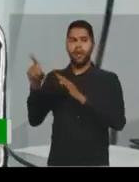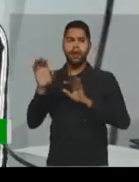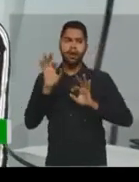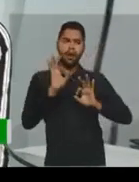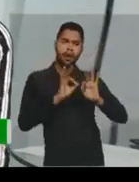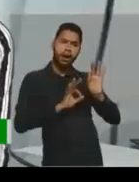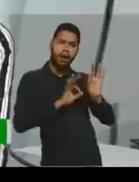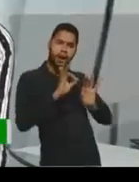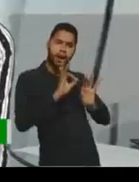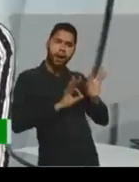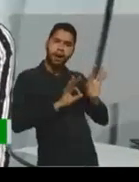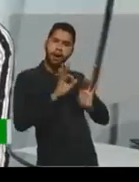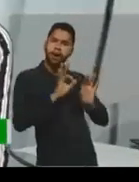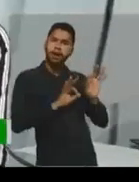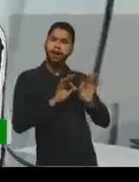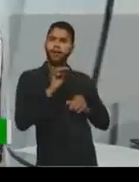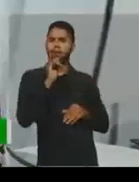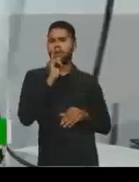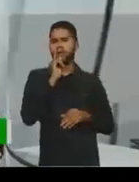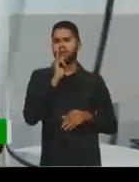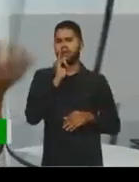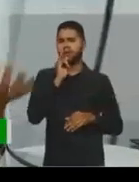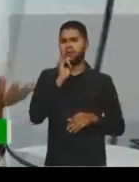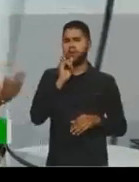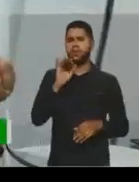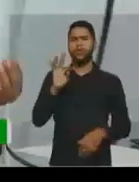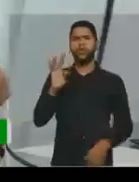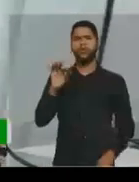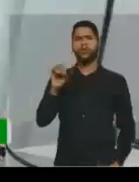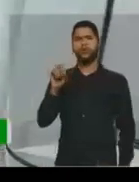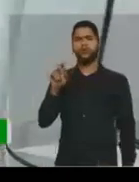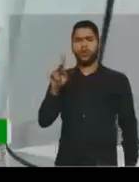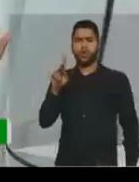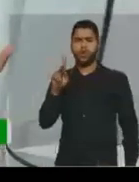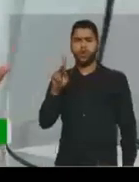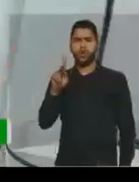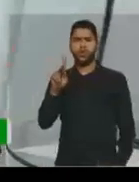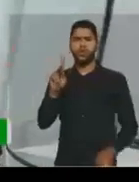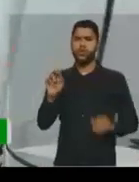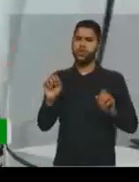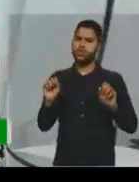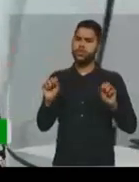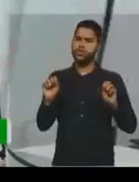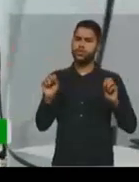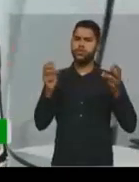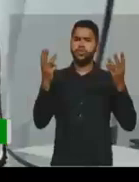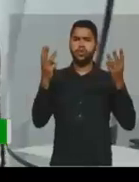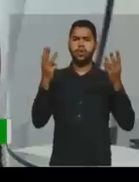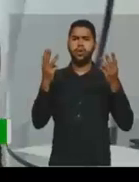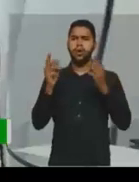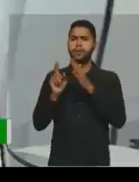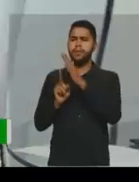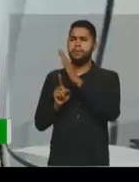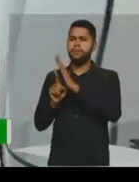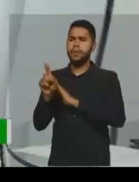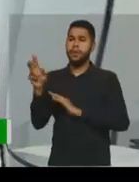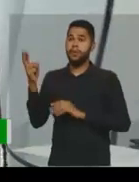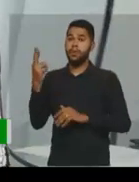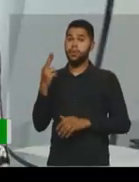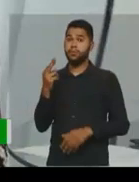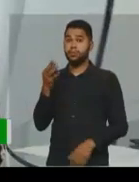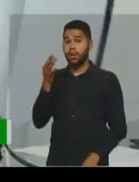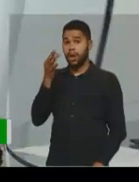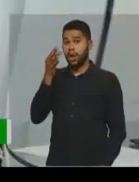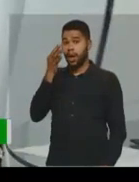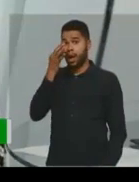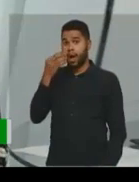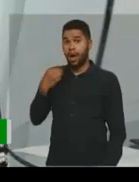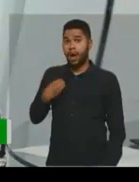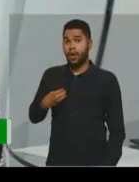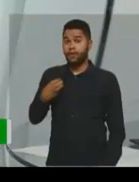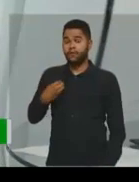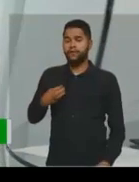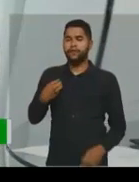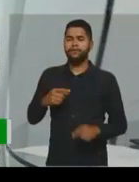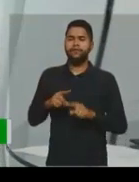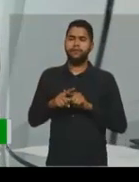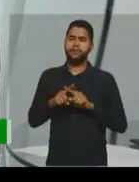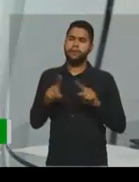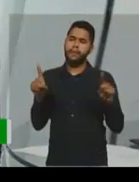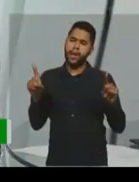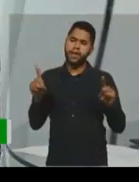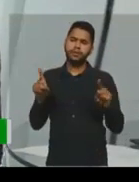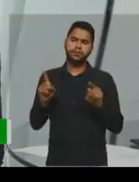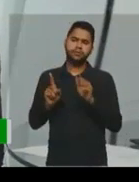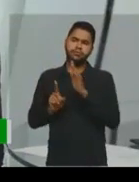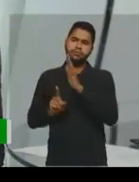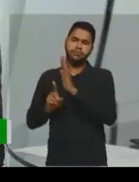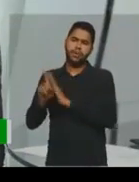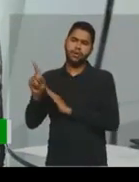Igual existem talk shows, né, que é entrevista, né, pergunta e resposta, às vezes, ali ao vivo, né. Mas é, basicamente, a pergunta